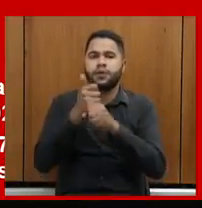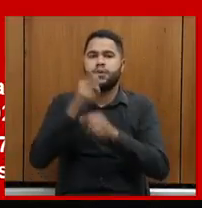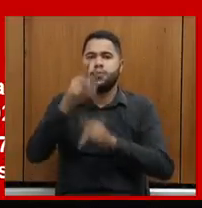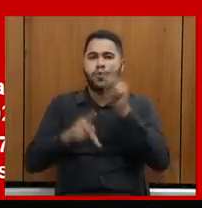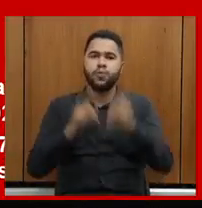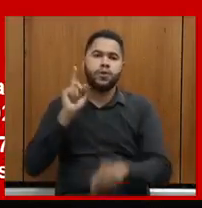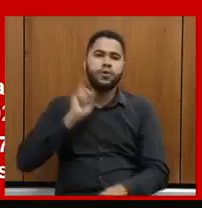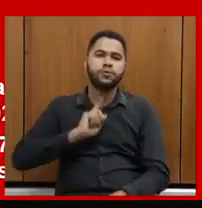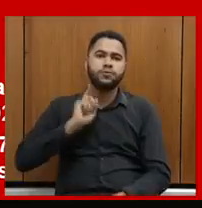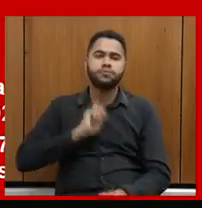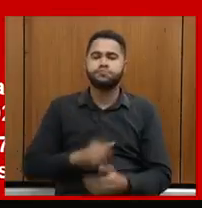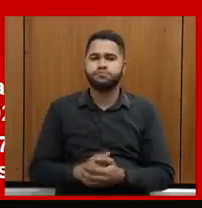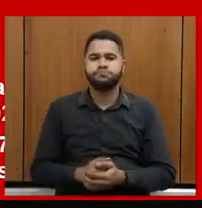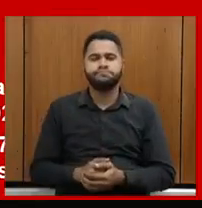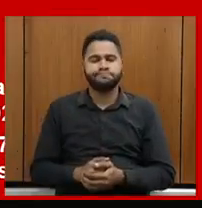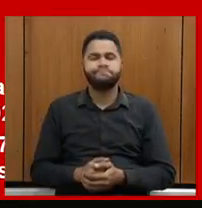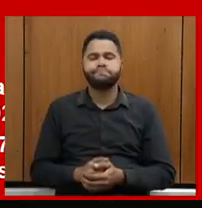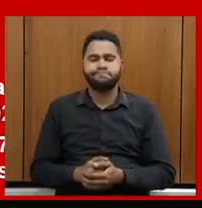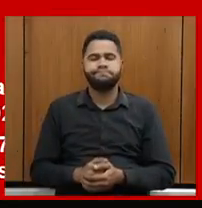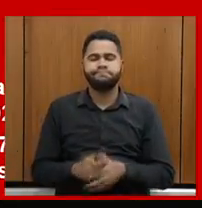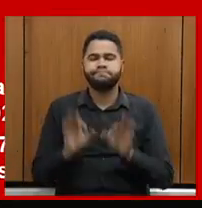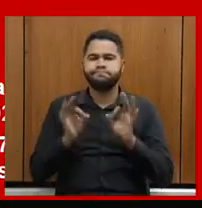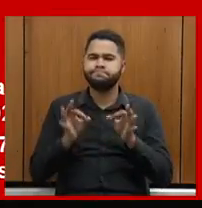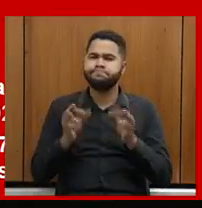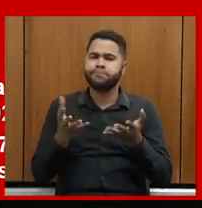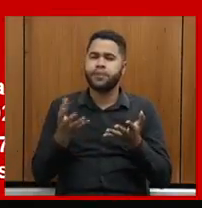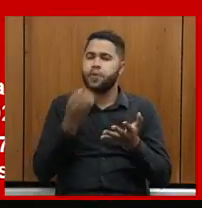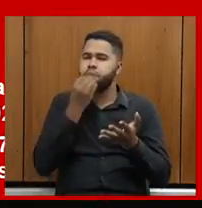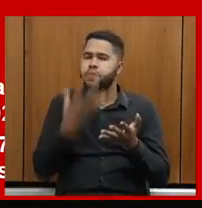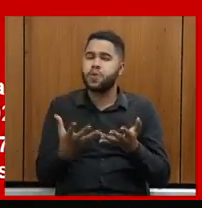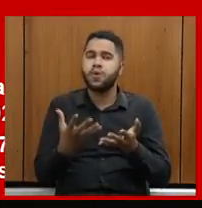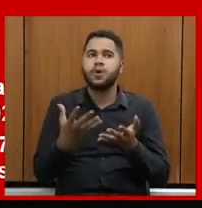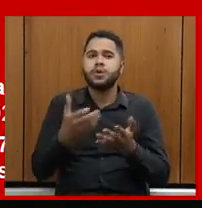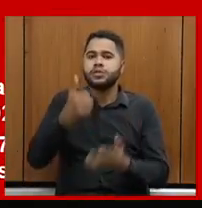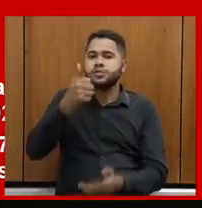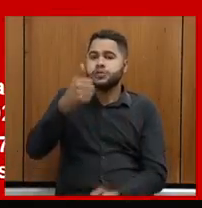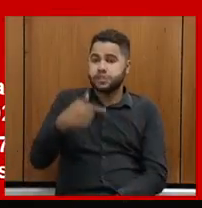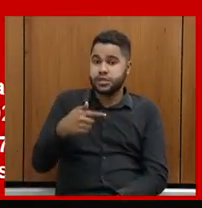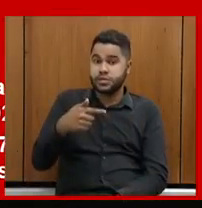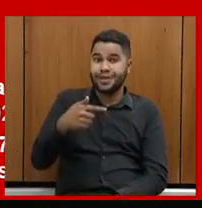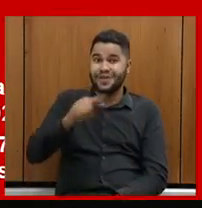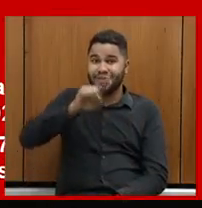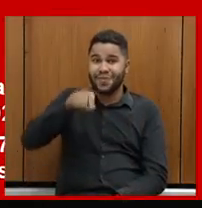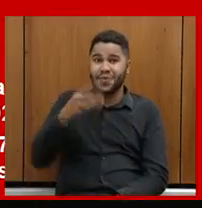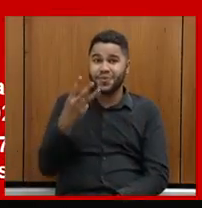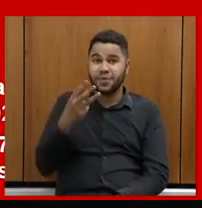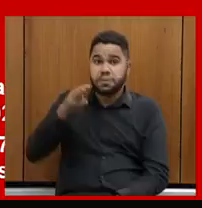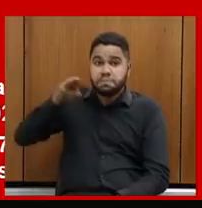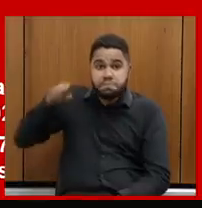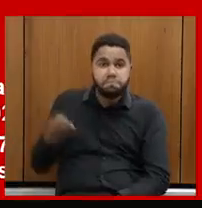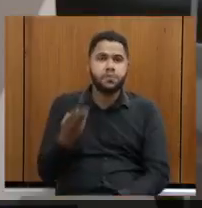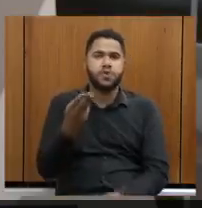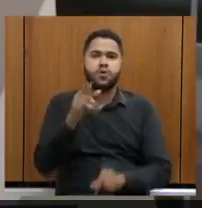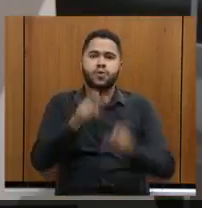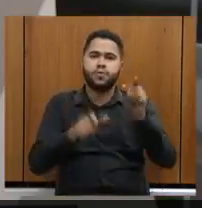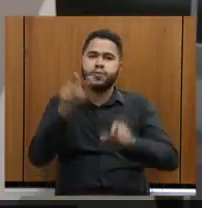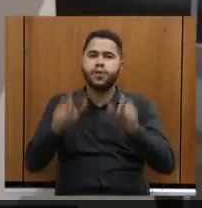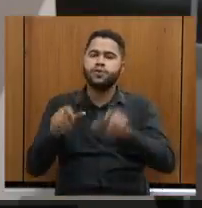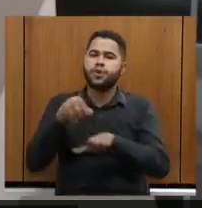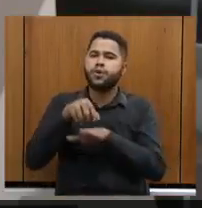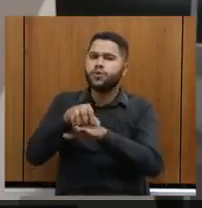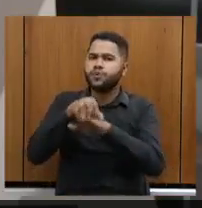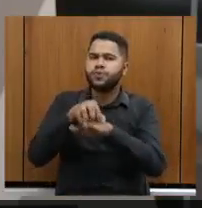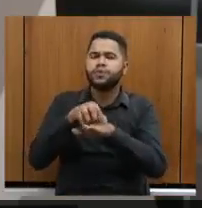mineira. Isso é muito grande. Vocês imaginem, 17,3 milhões de pessoas fizeram turismo.